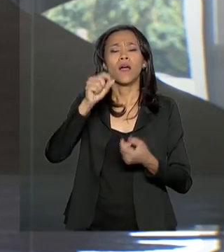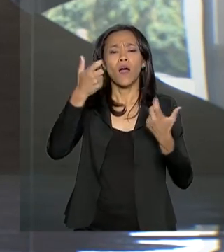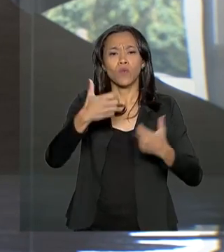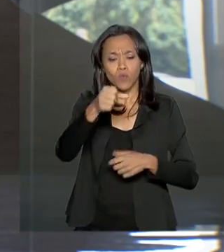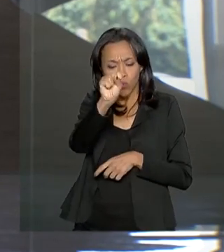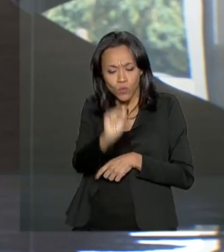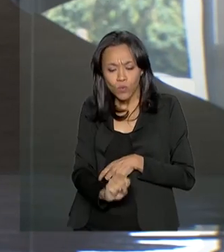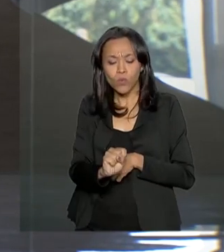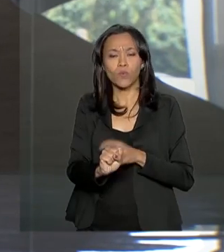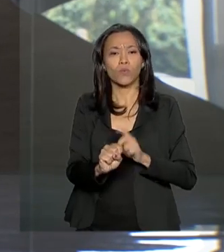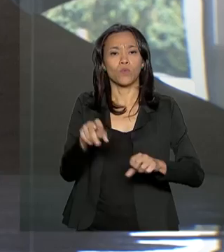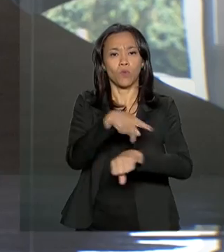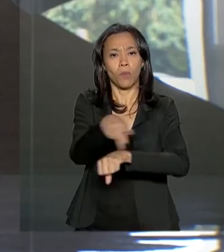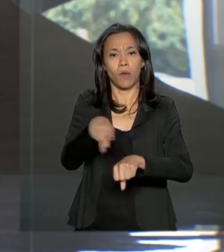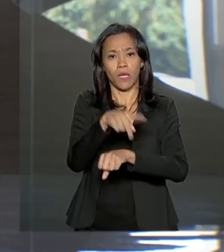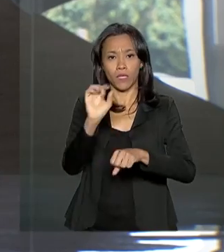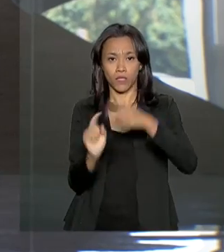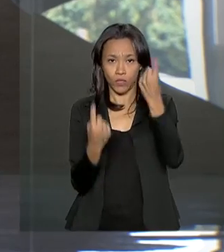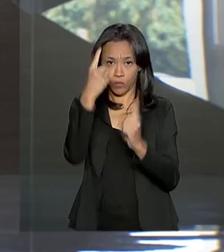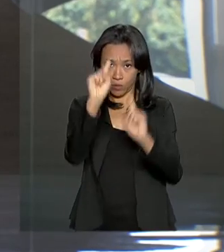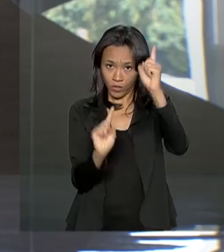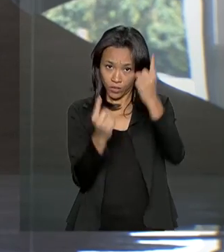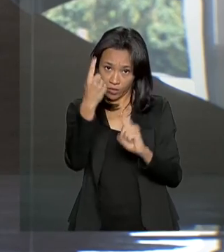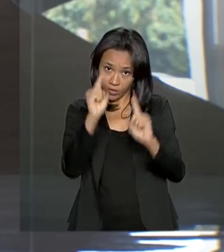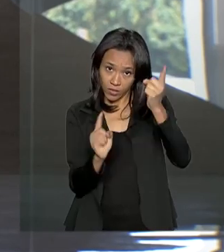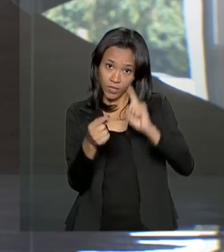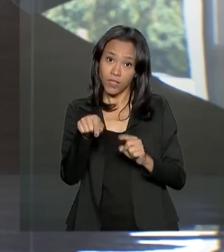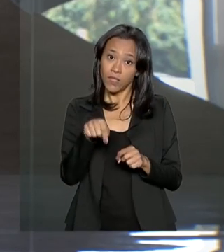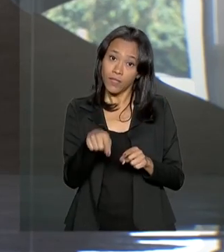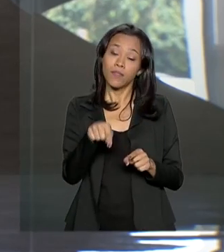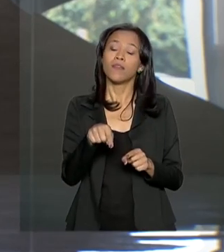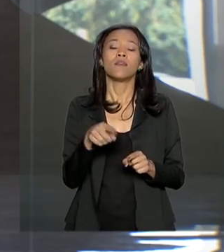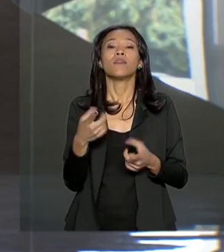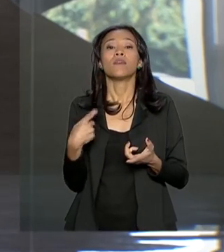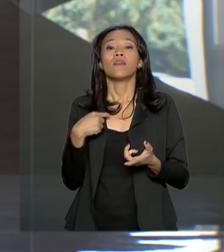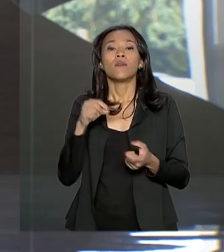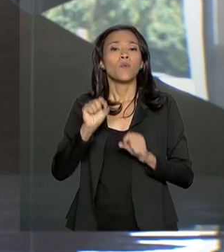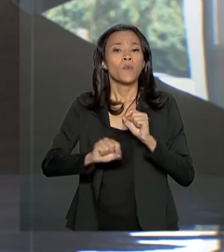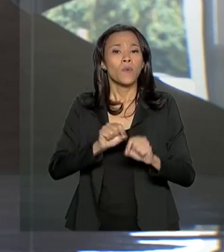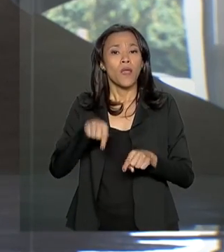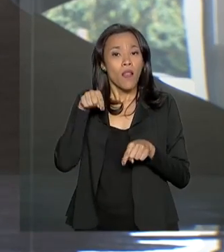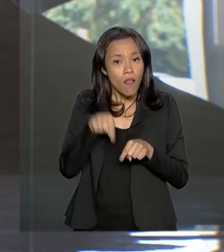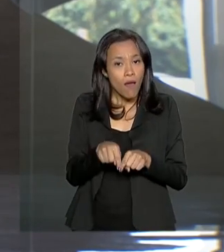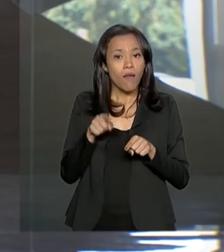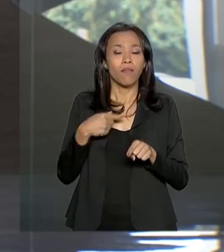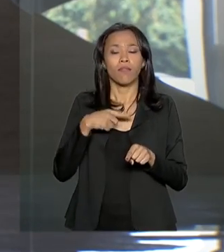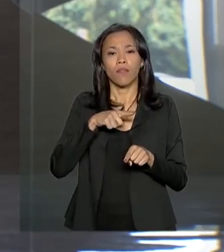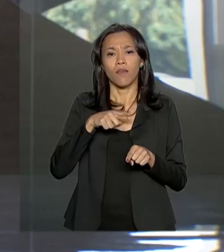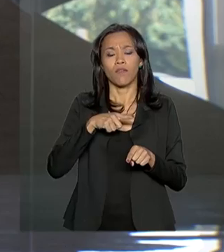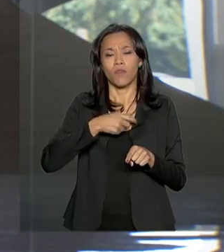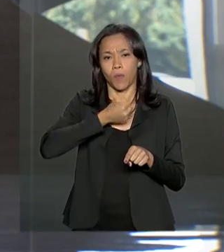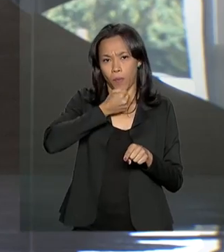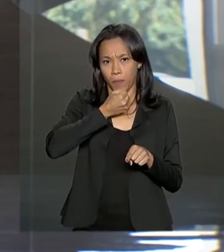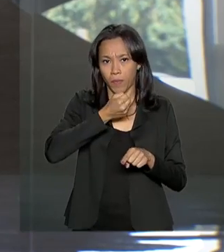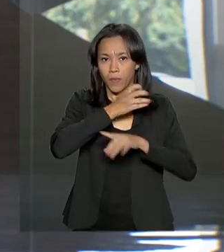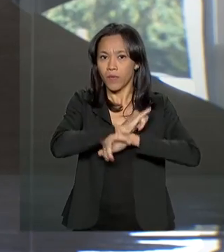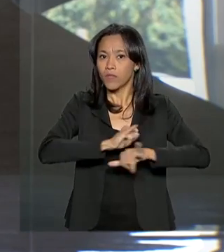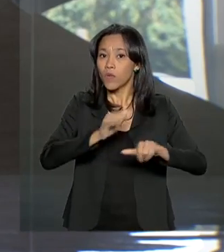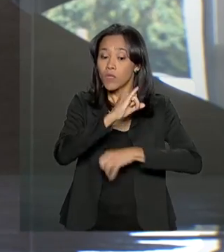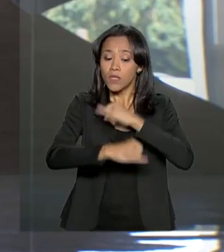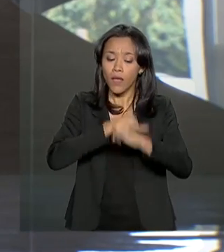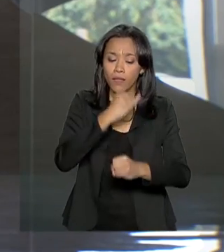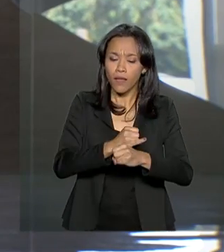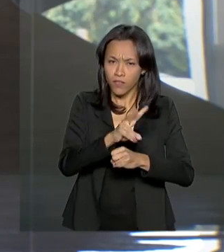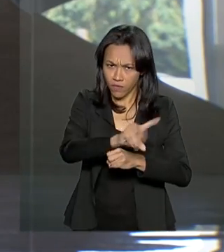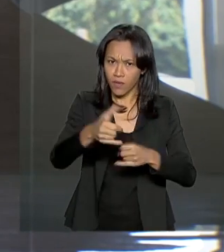no sul do Chile, o subsecretário do ProAntar, Contra Almirante, Sérgio Guida, falou sobre o sistema de internet que vai ser